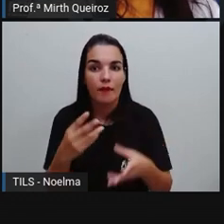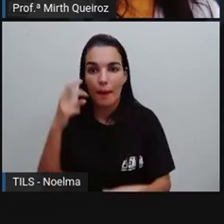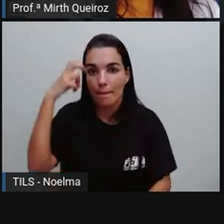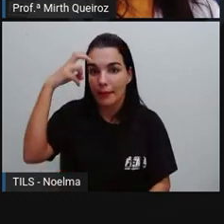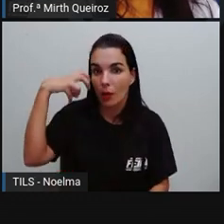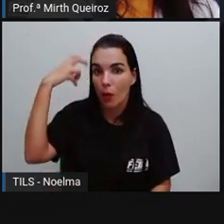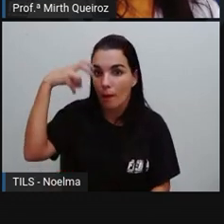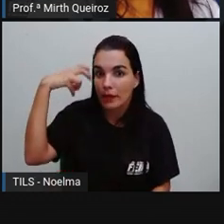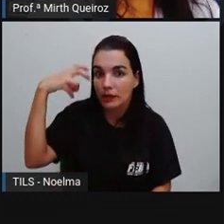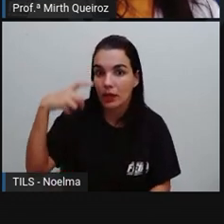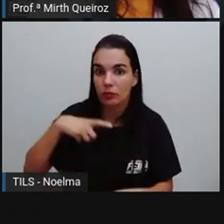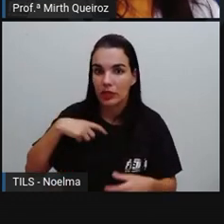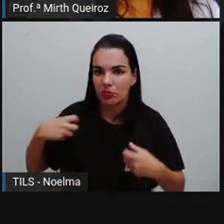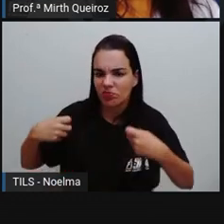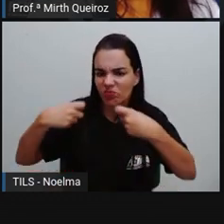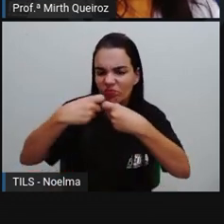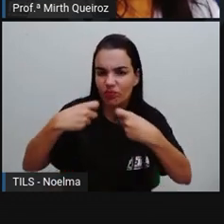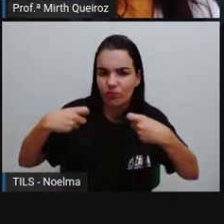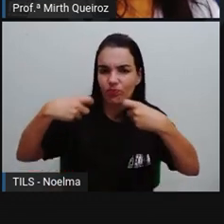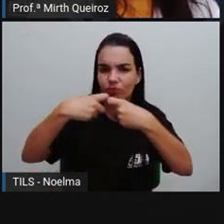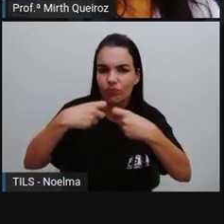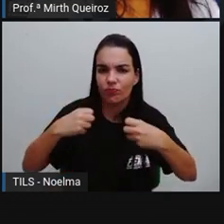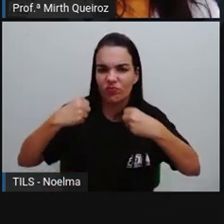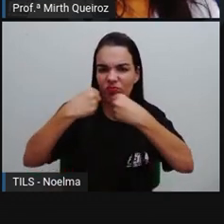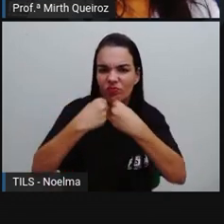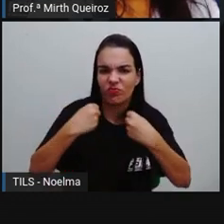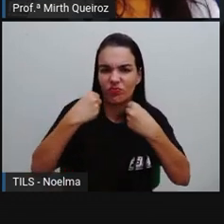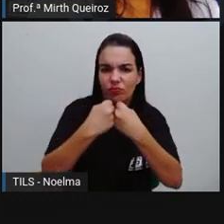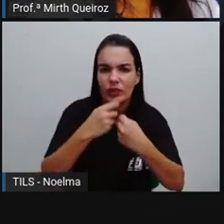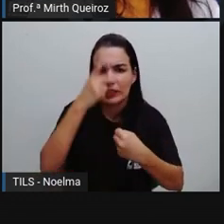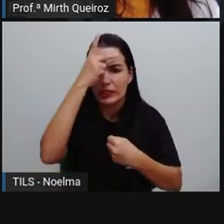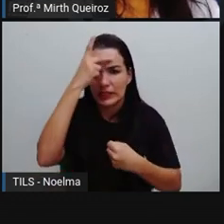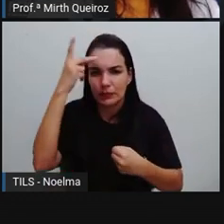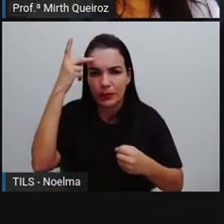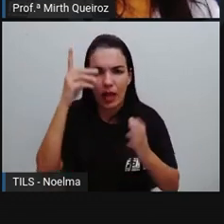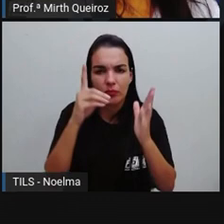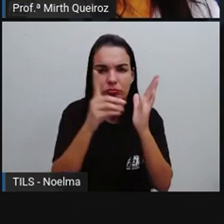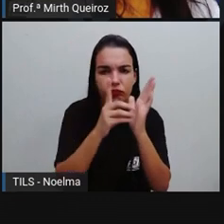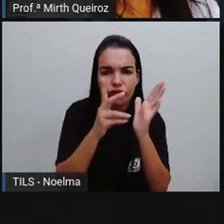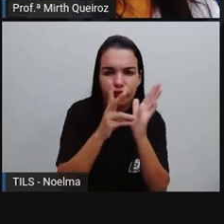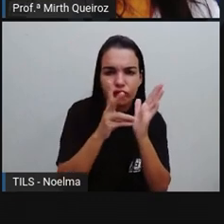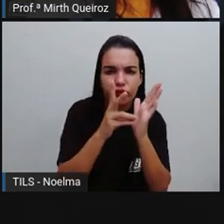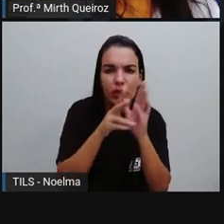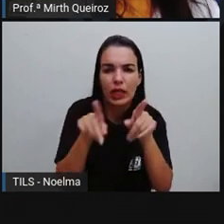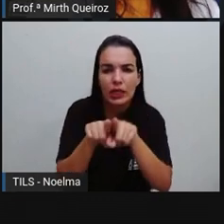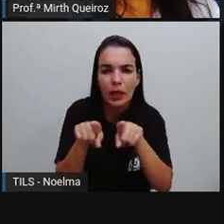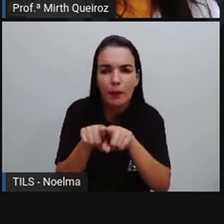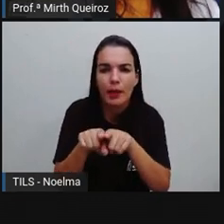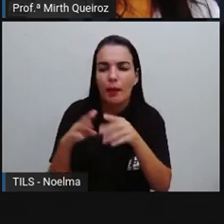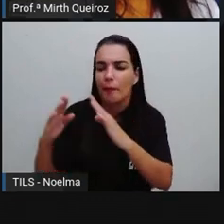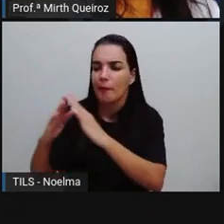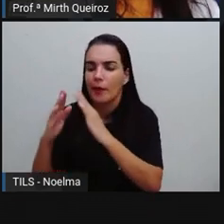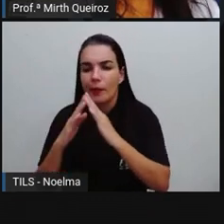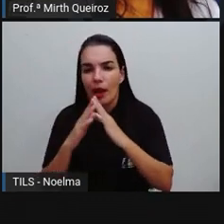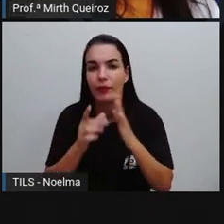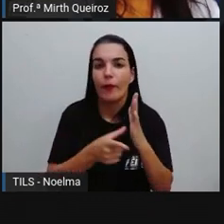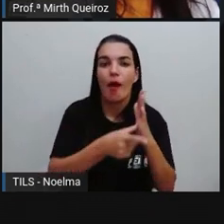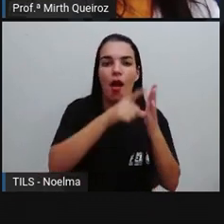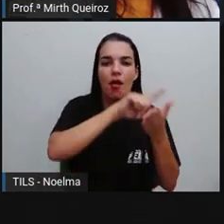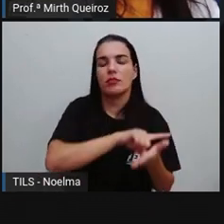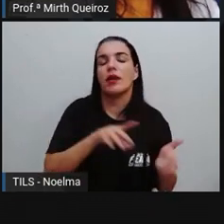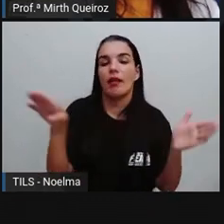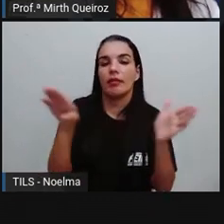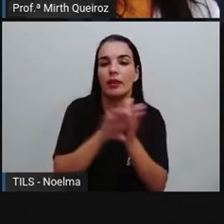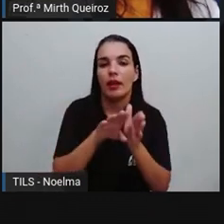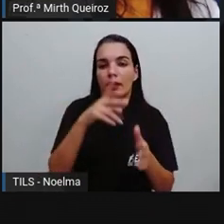pela preocupação com os comportos, com os povos indígenas que habitavam as terras antes da